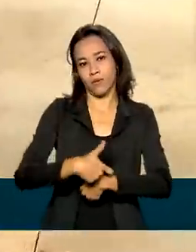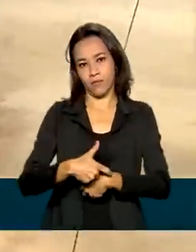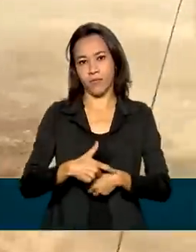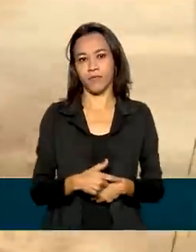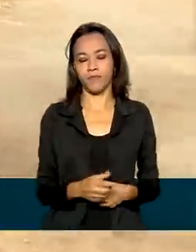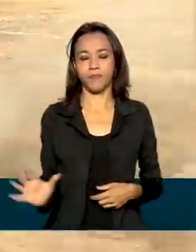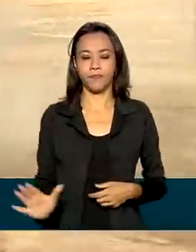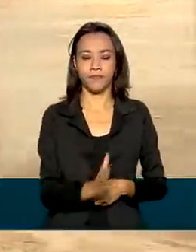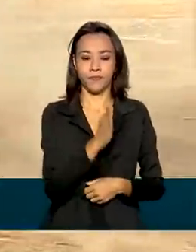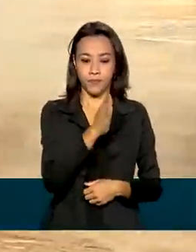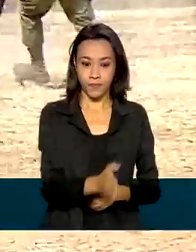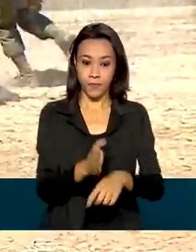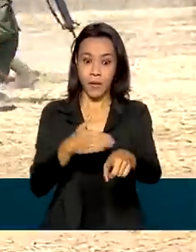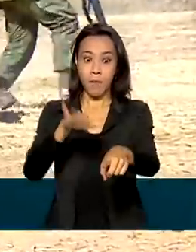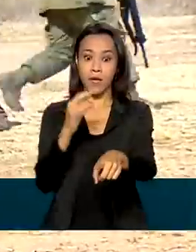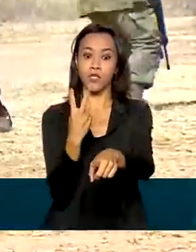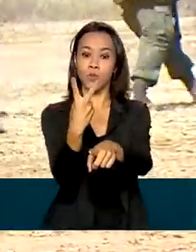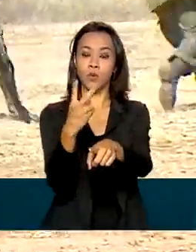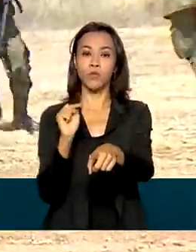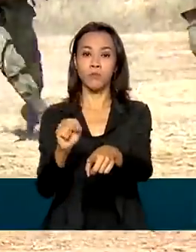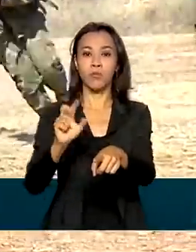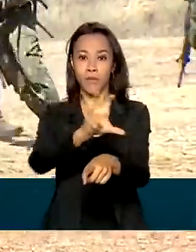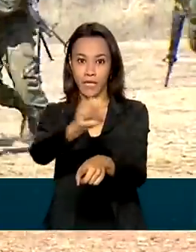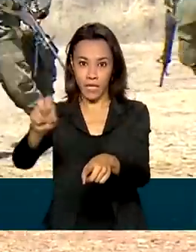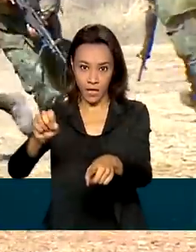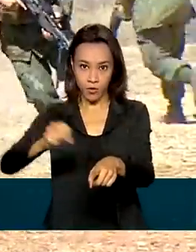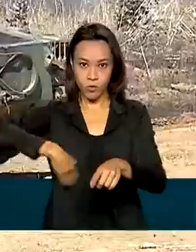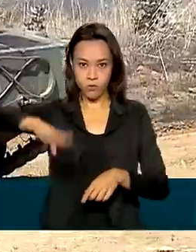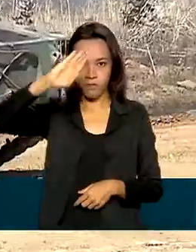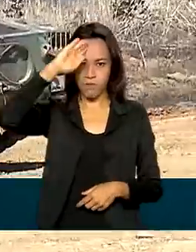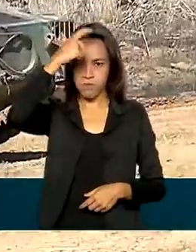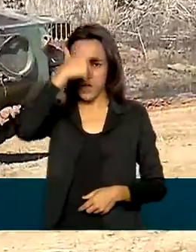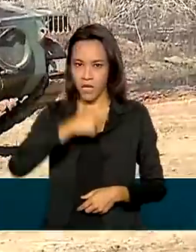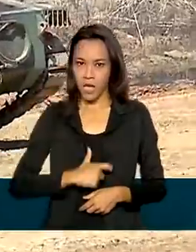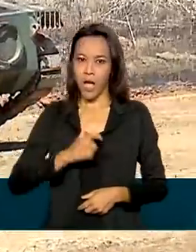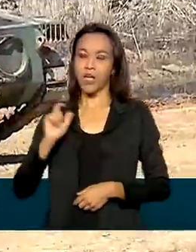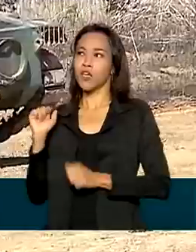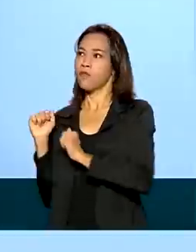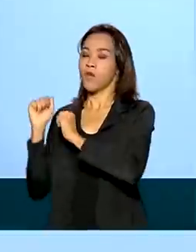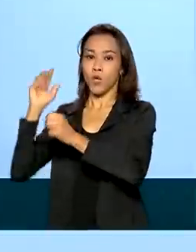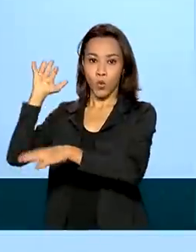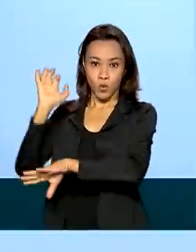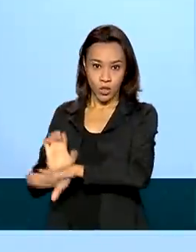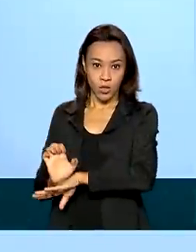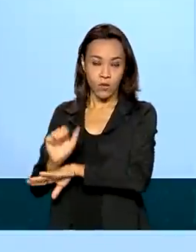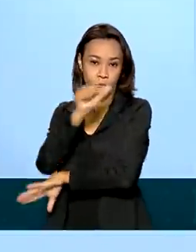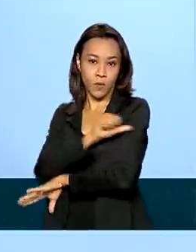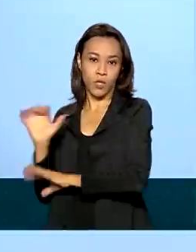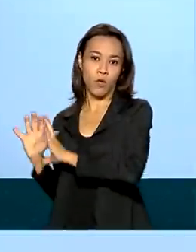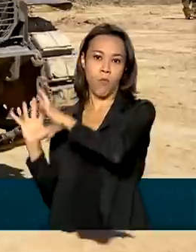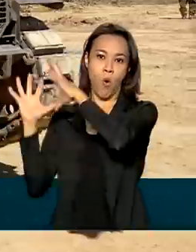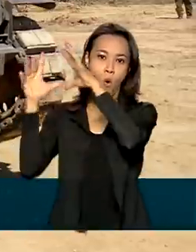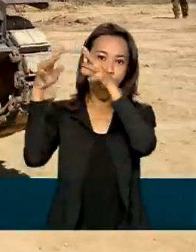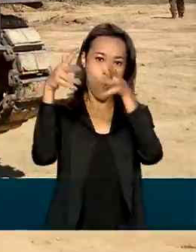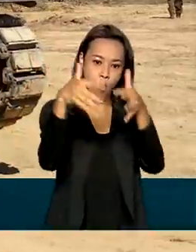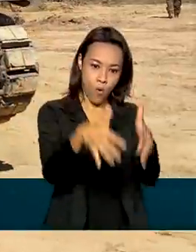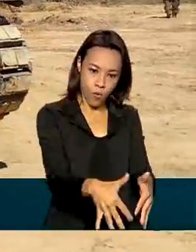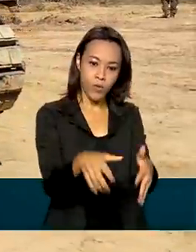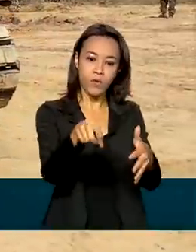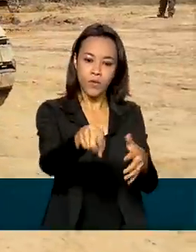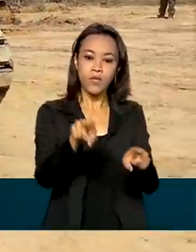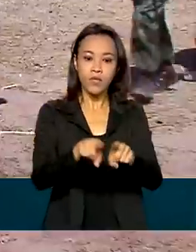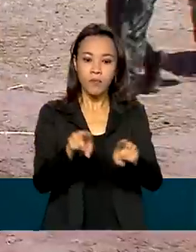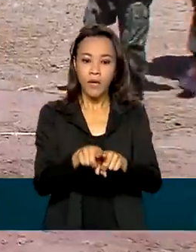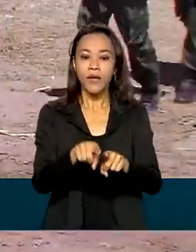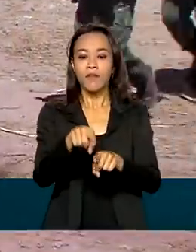Mais de 2.500 militares participam da missão, que deslocou do Rio de Janeiro 1.500 toneladas em equipamentos